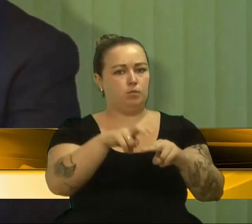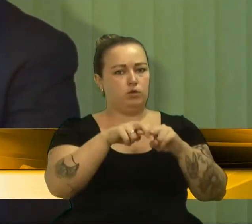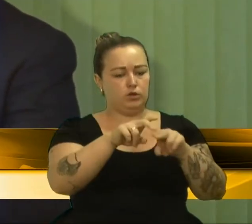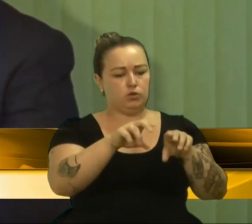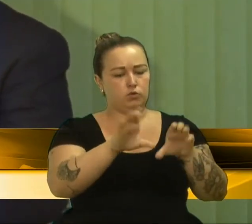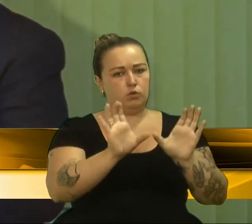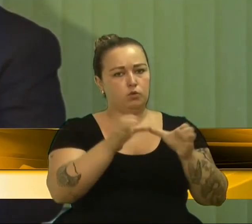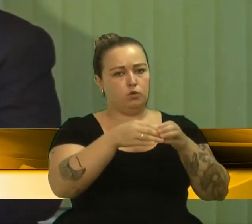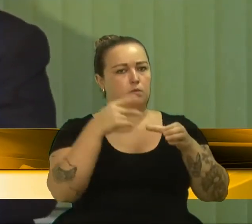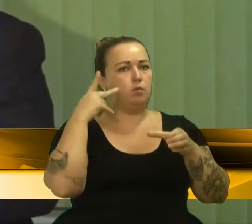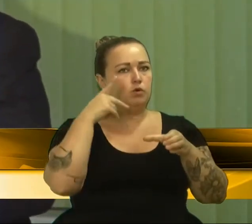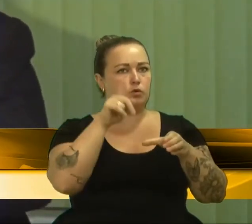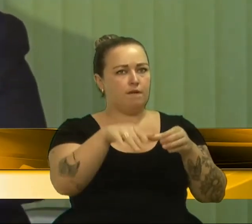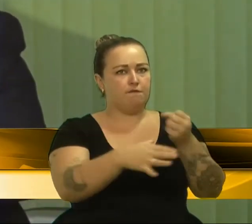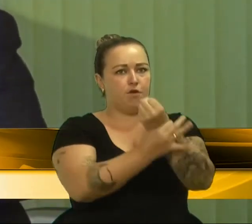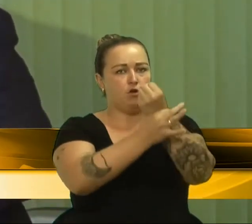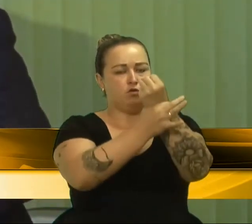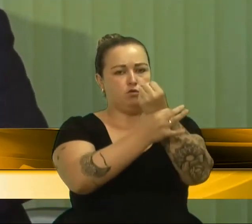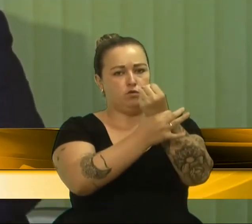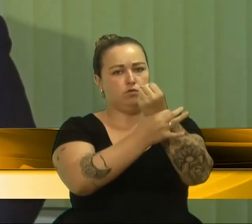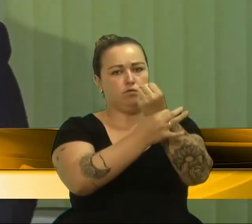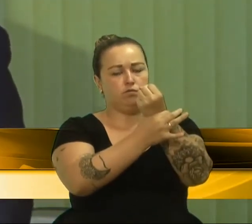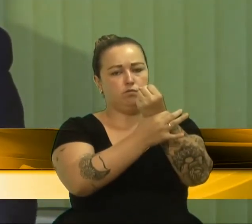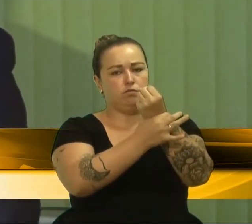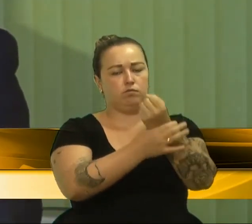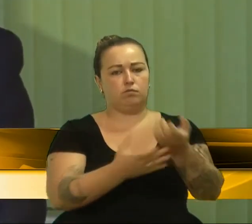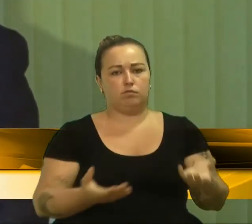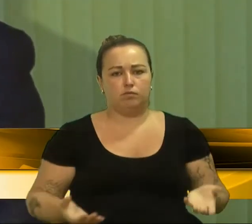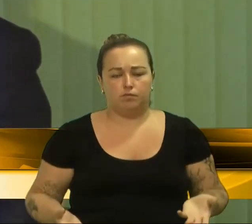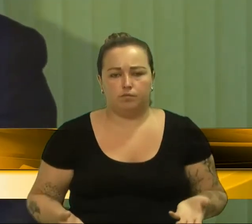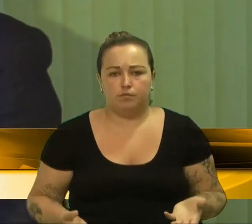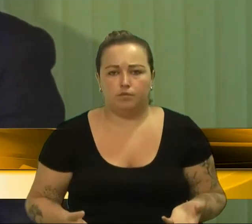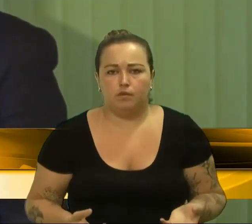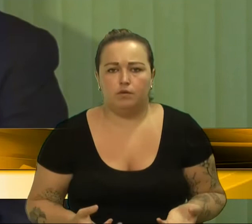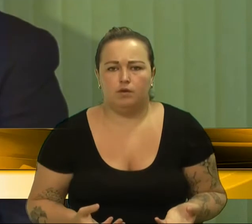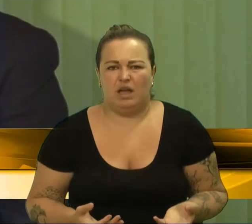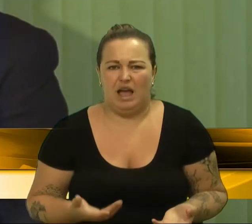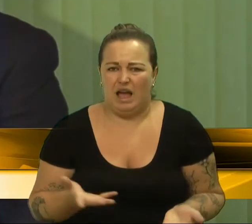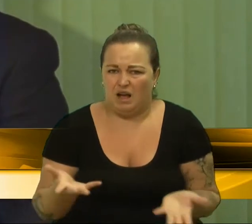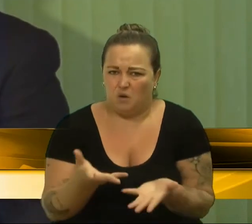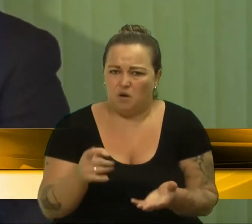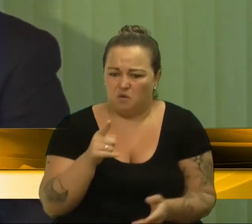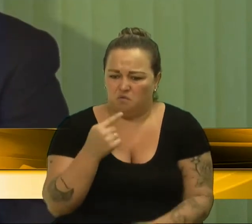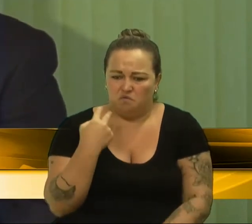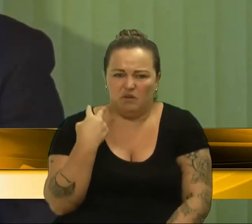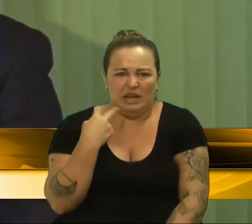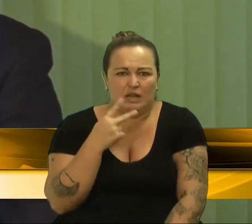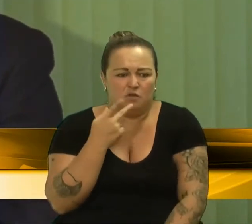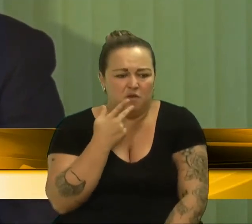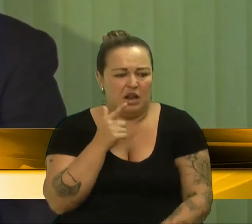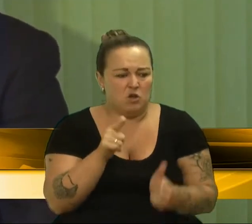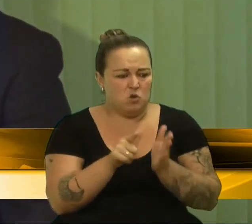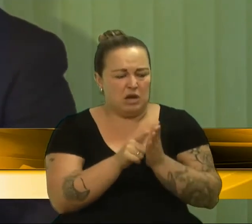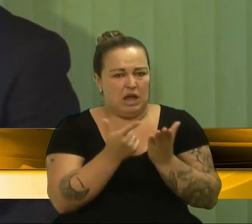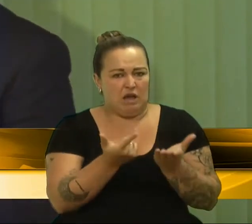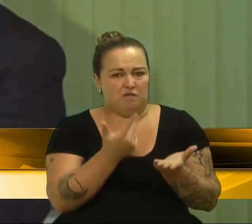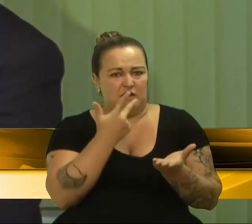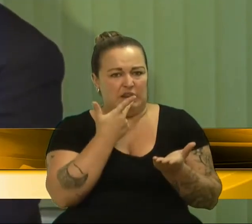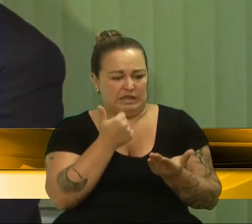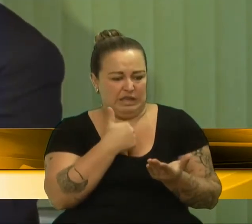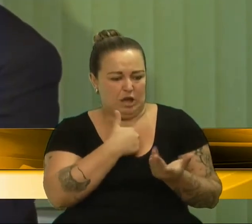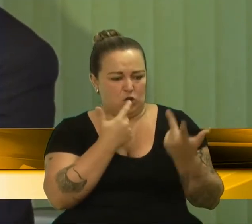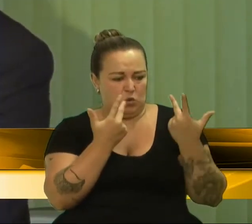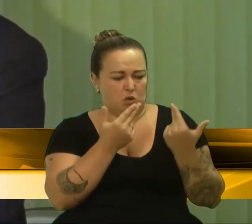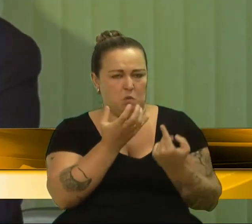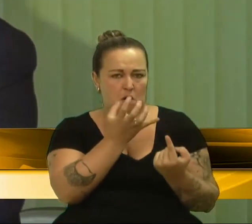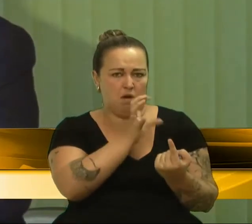forte. O nosso partido é forte por isso, porque não ficam mágoas. Agora, um vereador dizer isso para um jornalista, que eu sou inimigo na trincheira, por ter